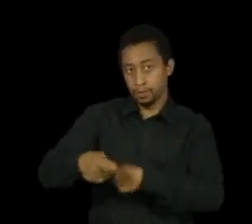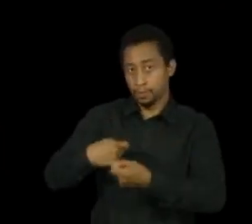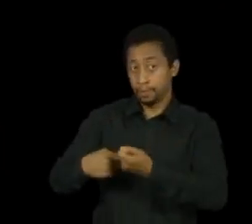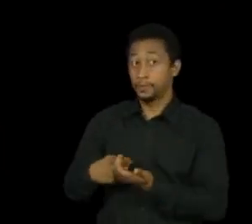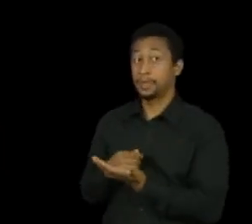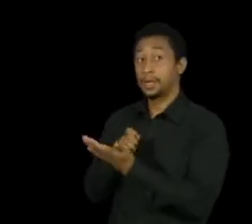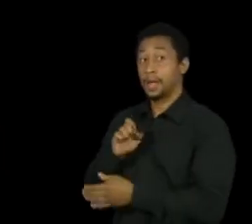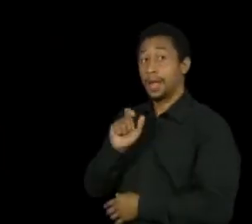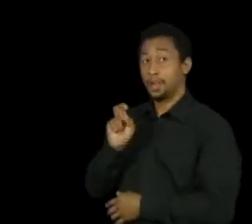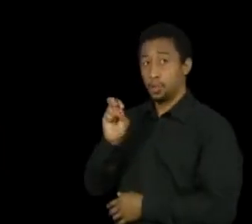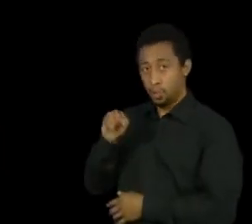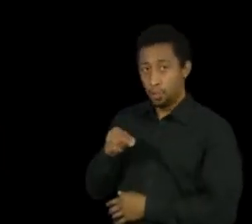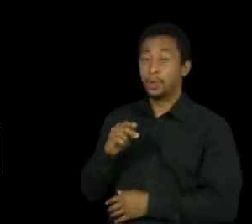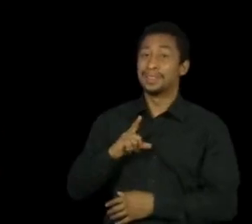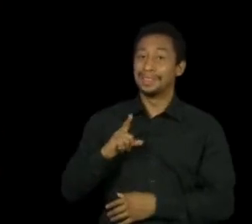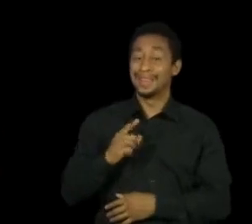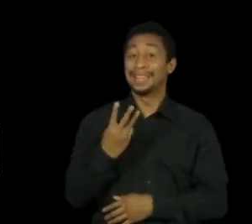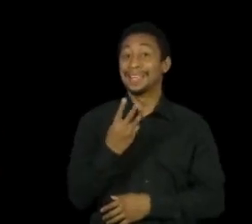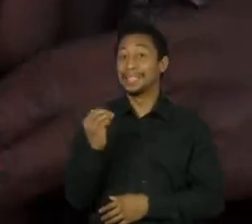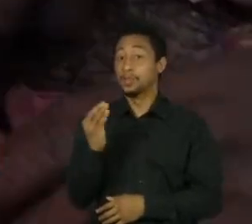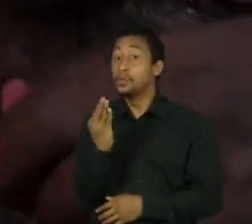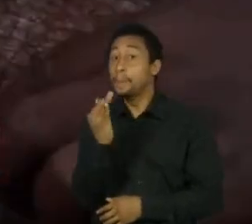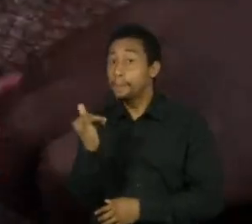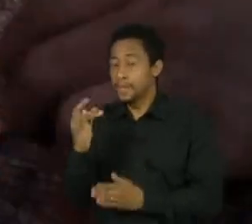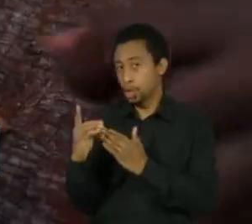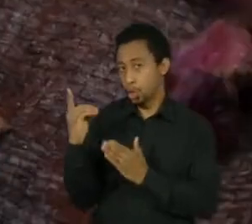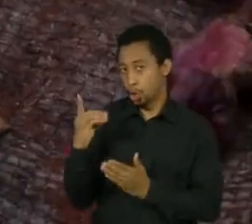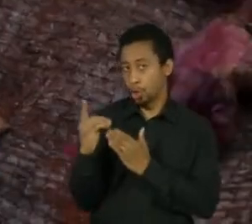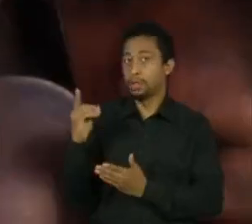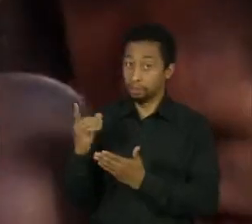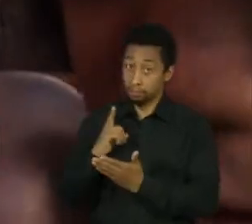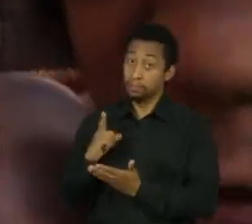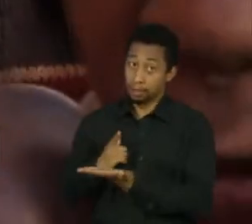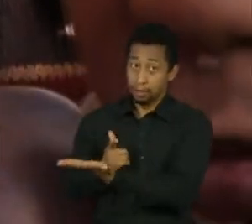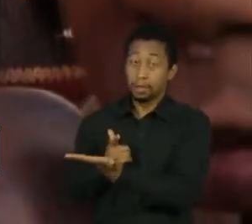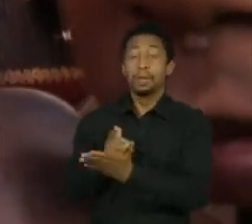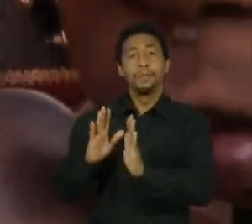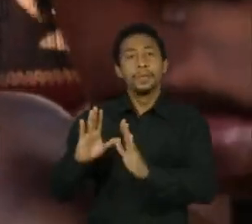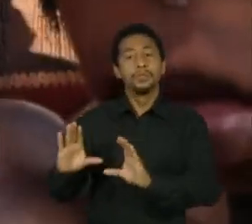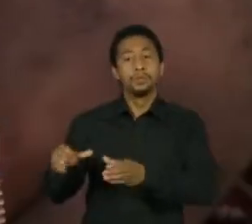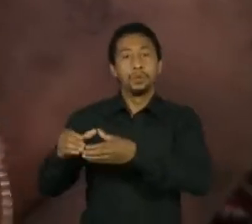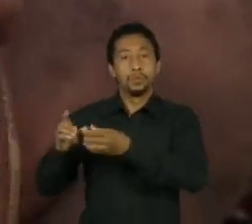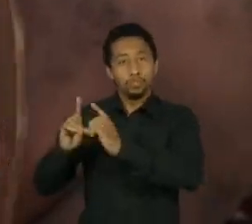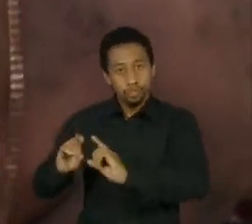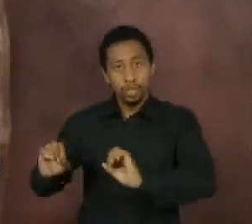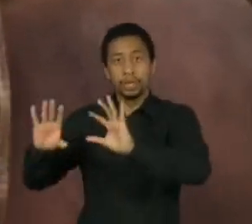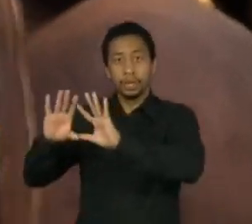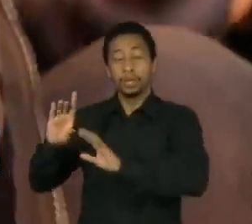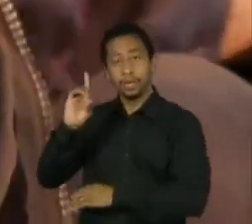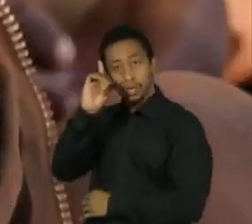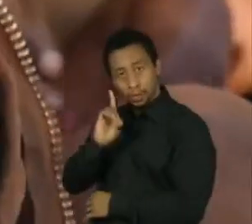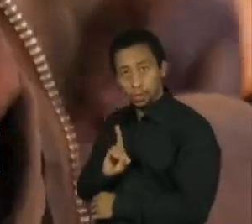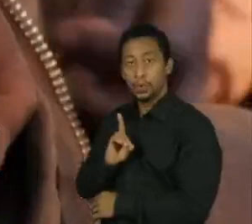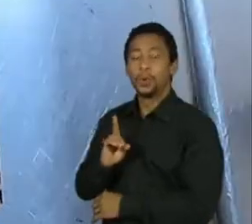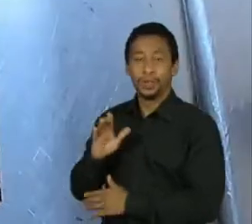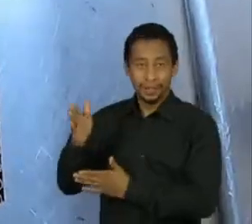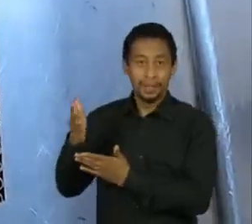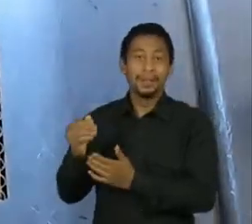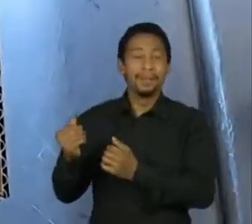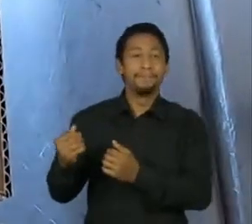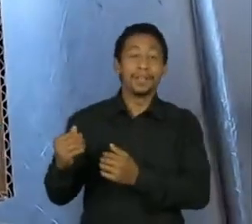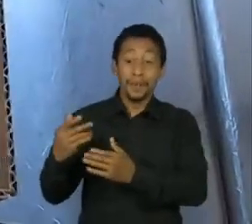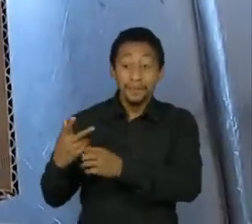é avaliada em quase 300 bilhões de dólares. O diretor do Programa de Alimentos da ONU, que venceu o Prêmio Nobel da Paz de 2020,